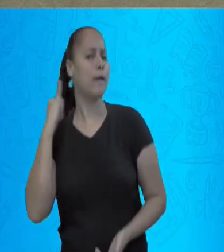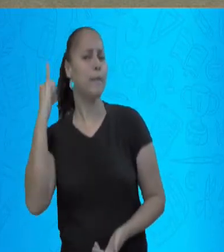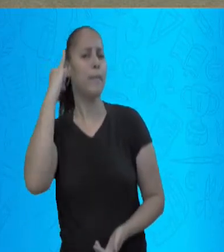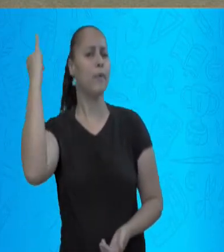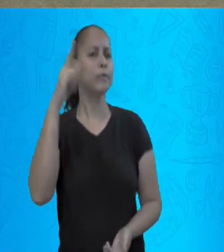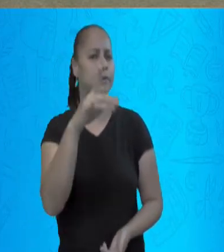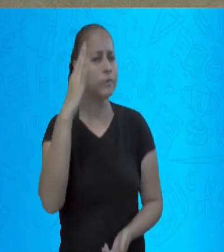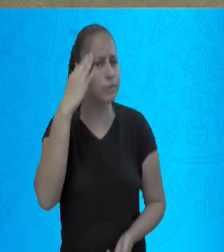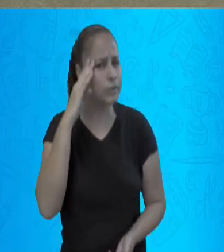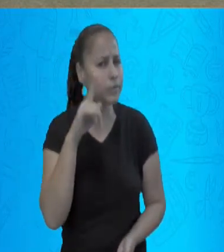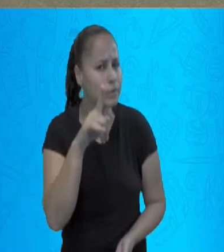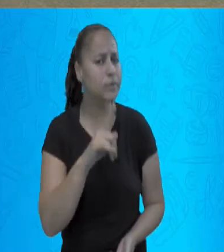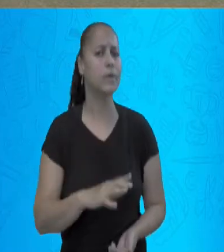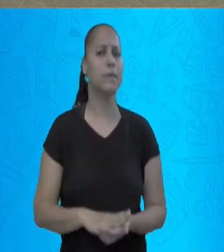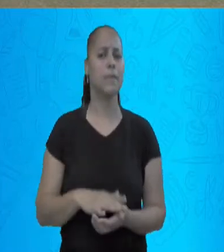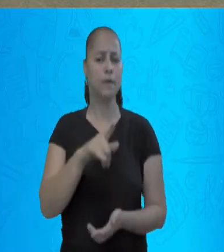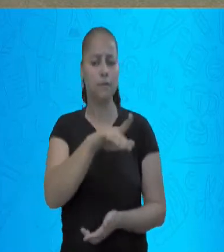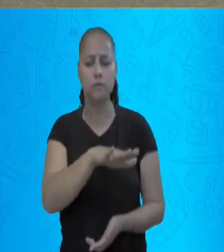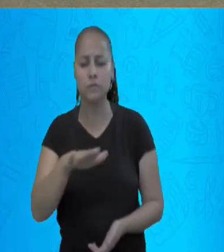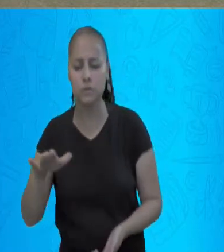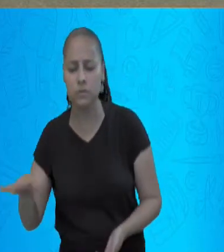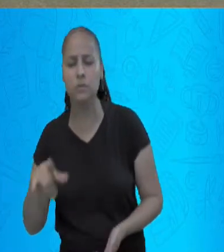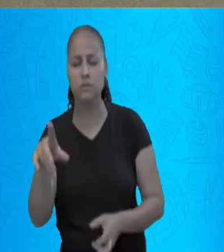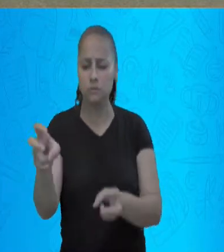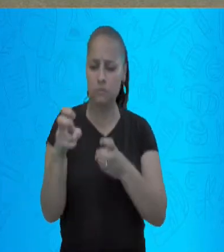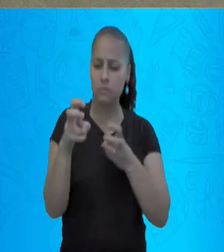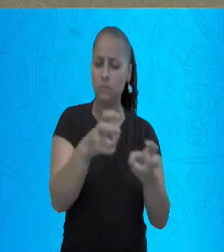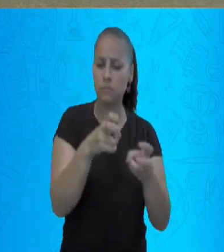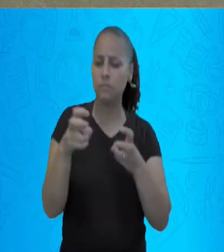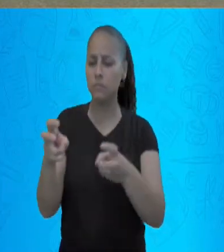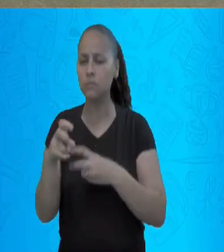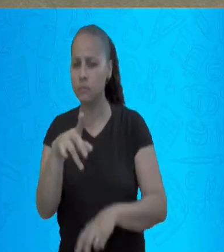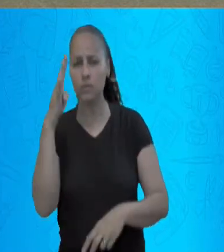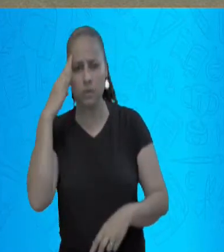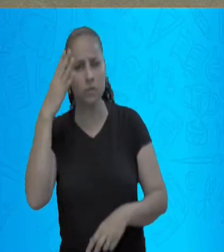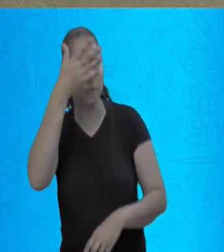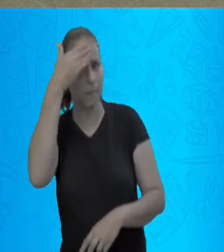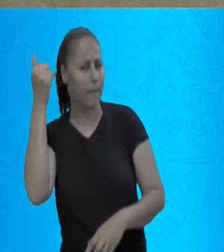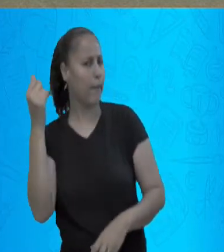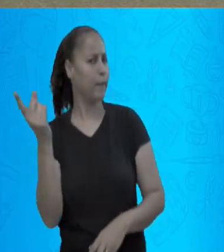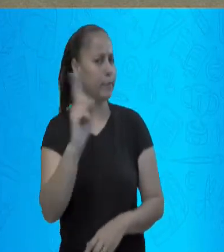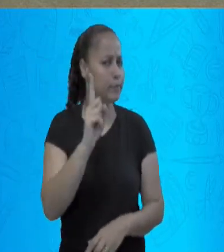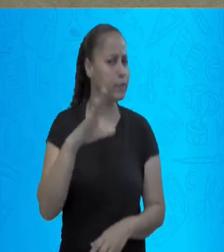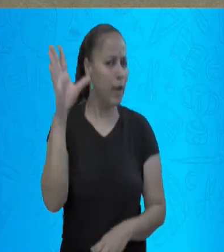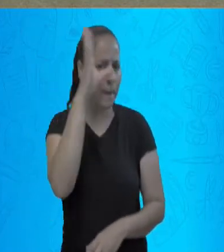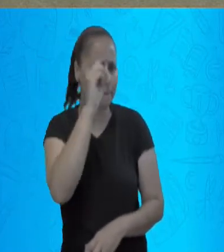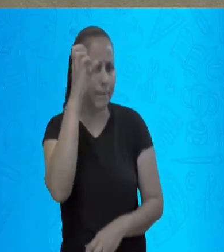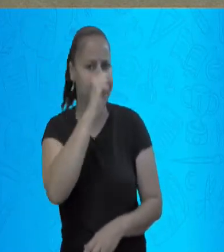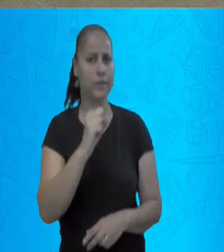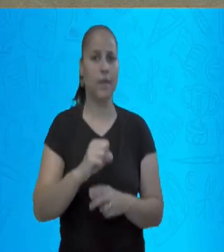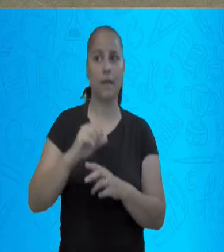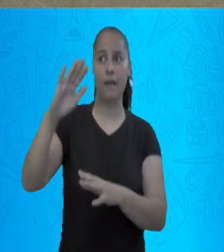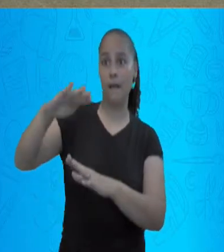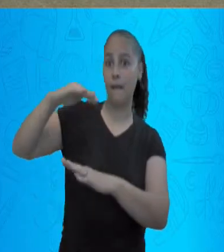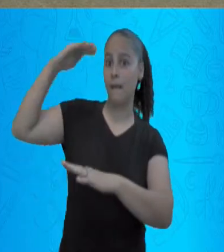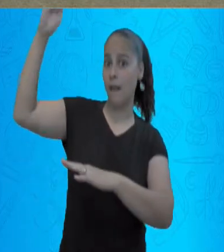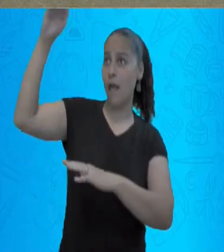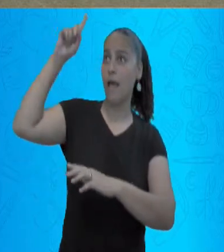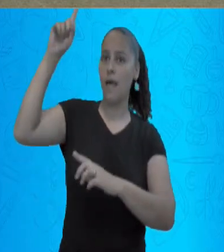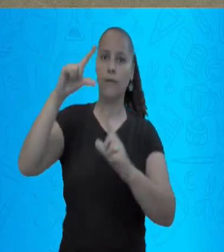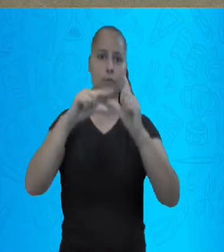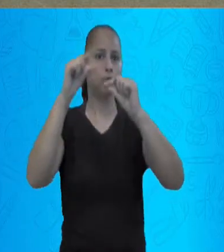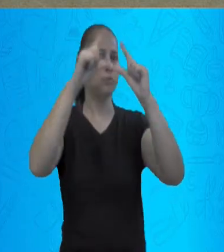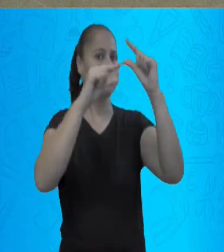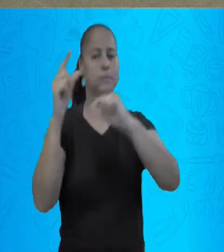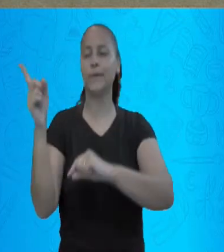vocês sejam crianças, é algo que vocês não podem esquecer. Não existe som no espaço.